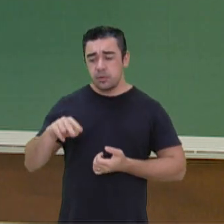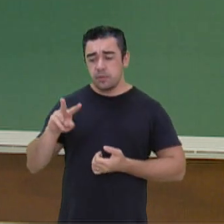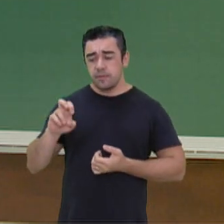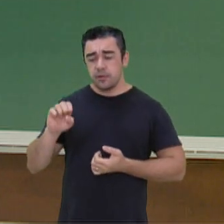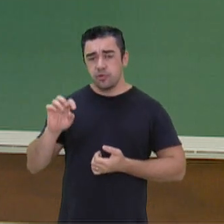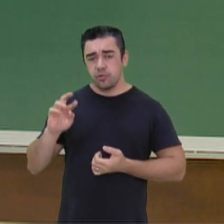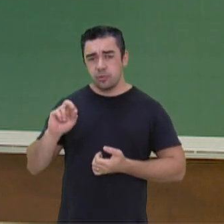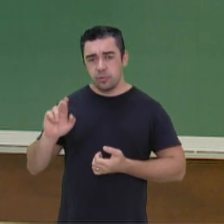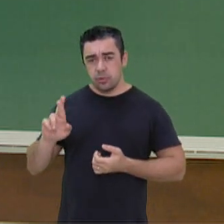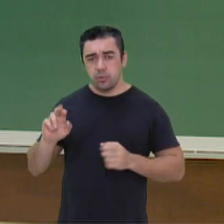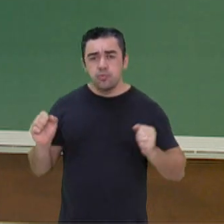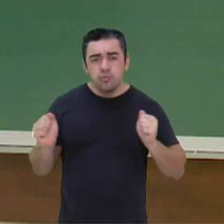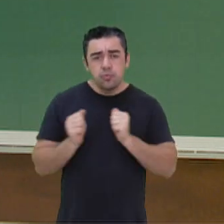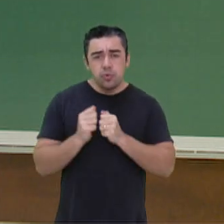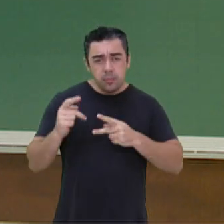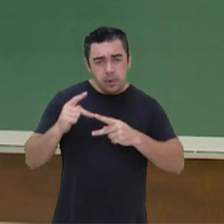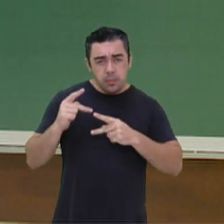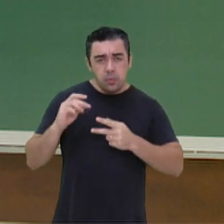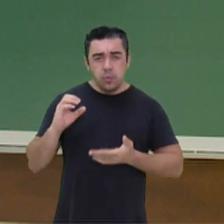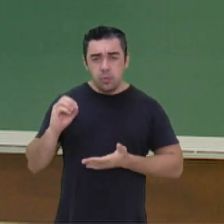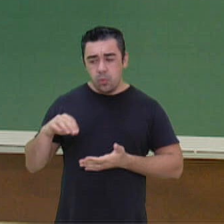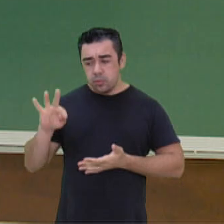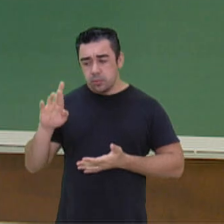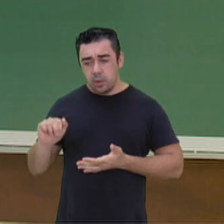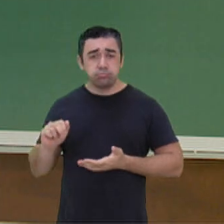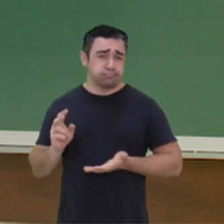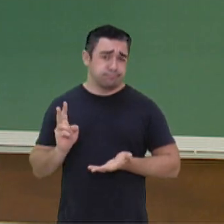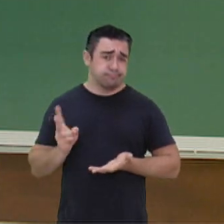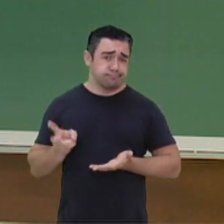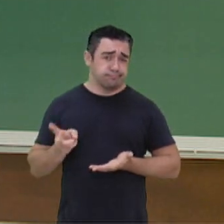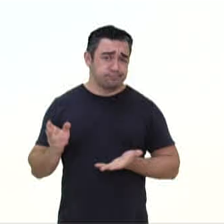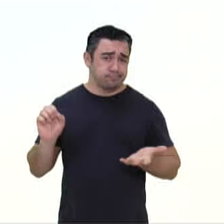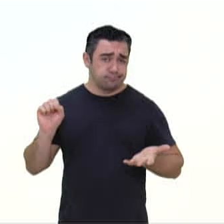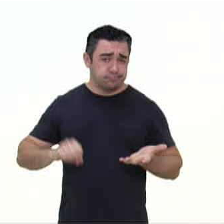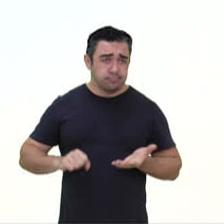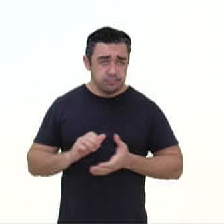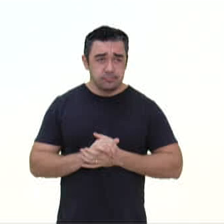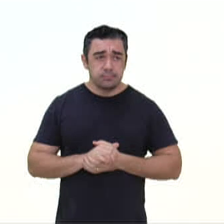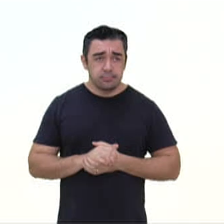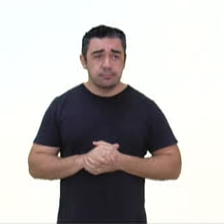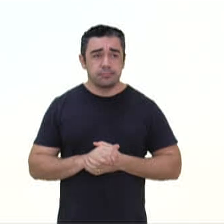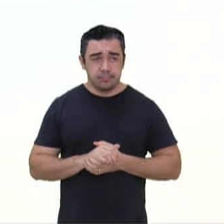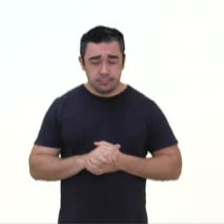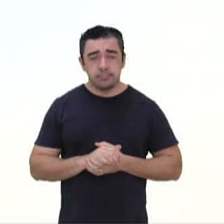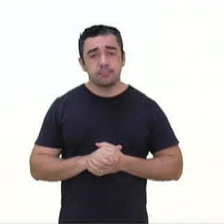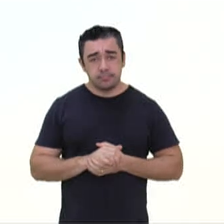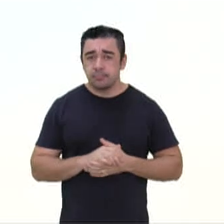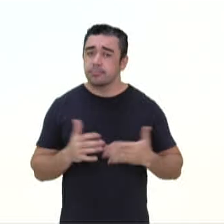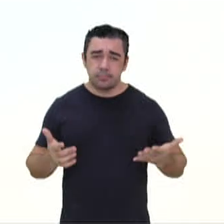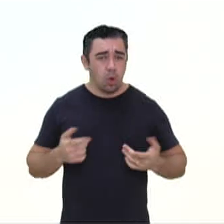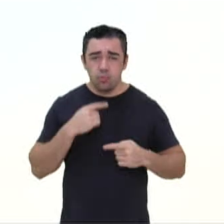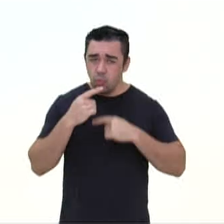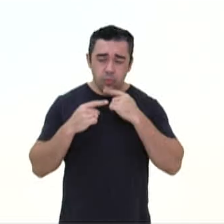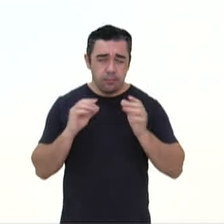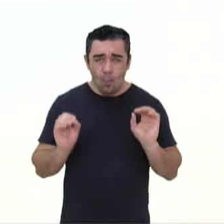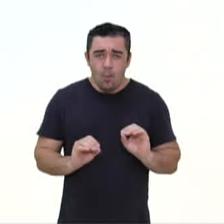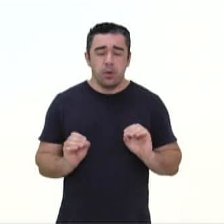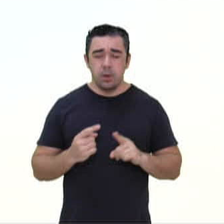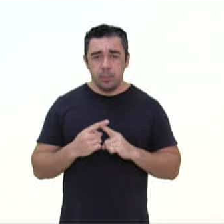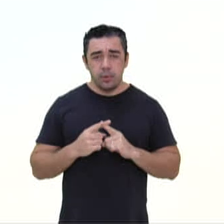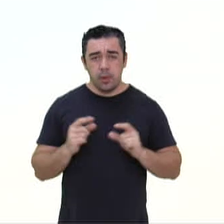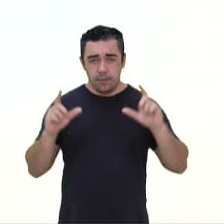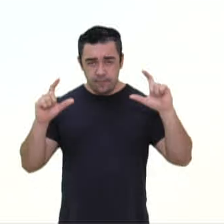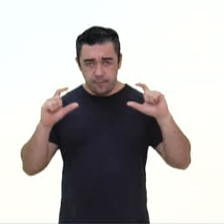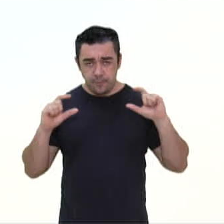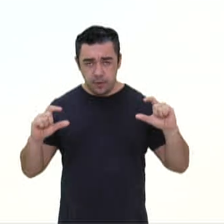essencial contra, com o mesmo intuito, sem dúvida nenhuma, né? Então, sem dúvida, pois o fragmento do